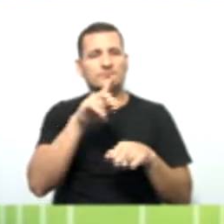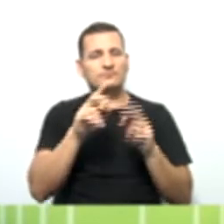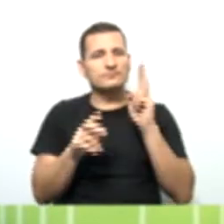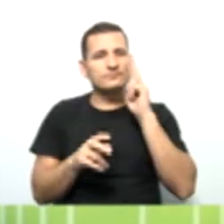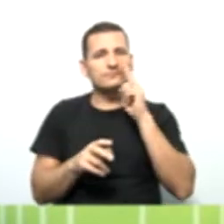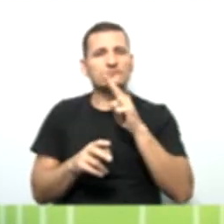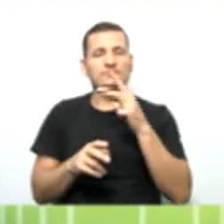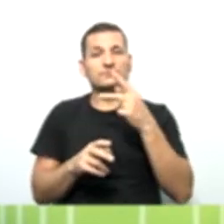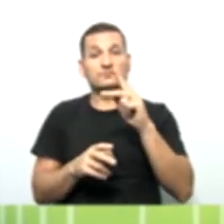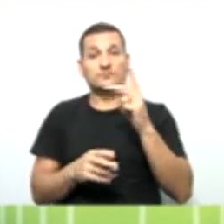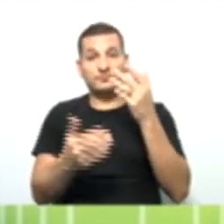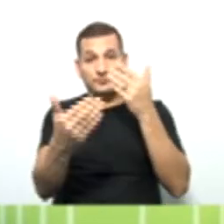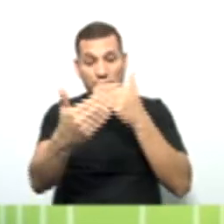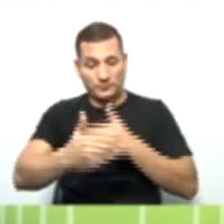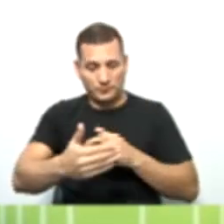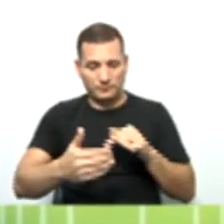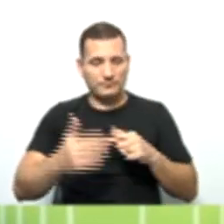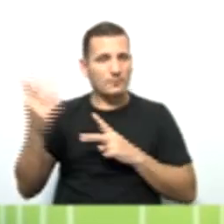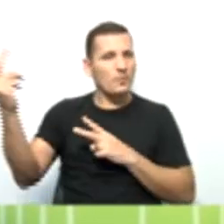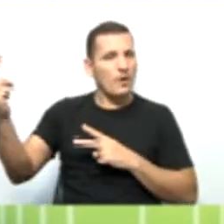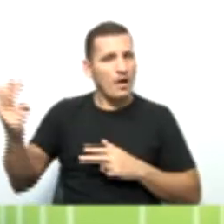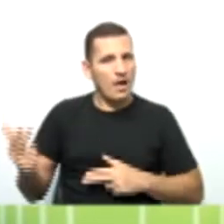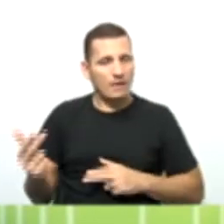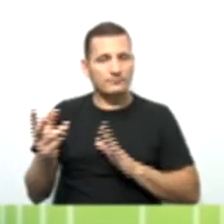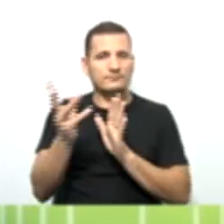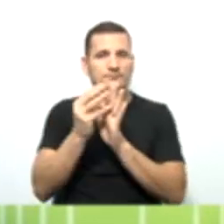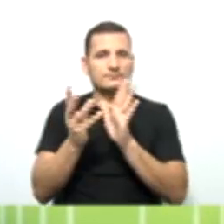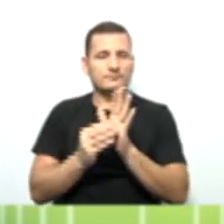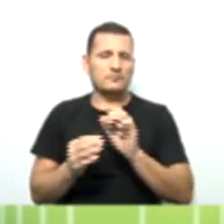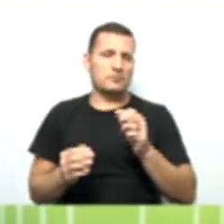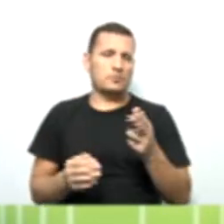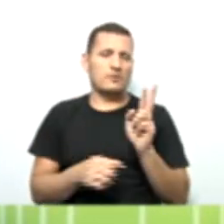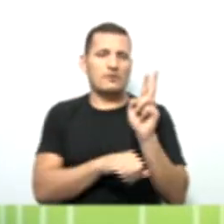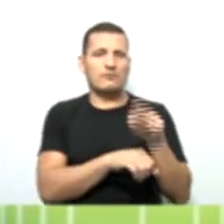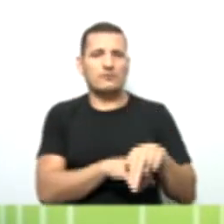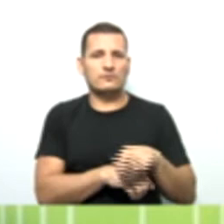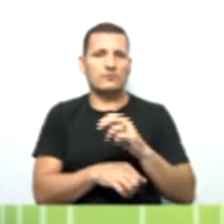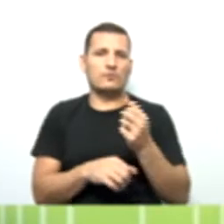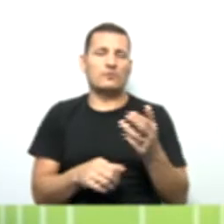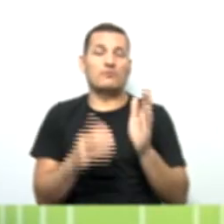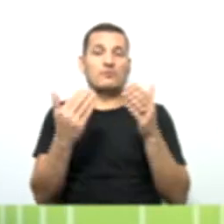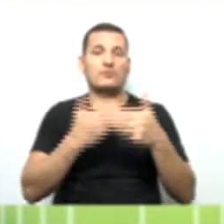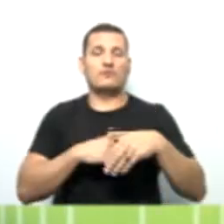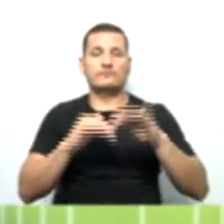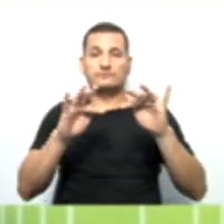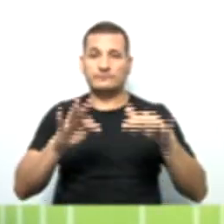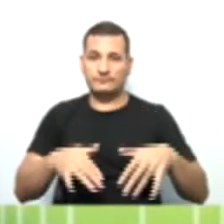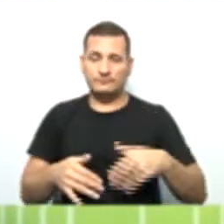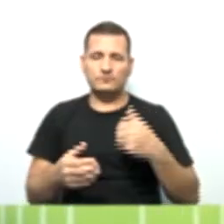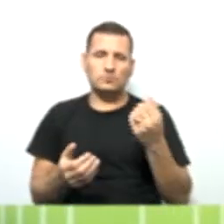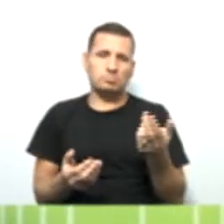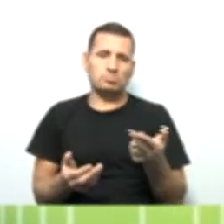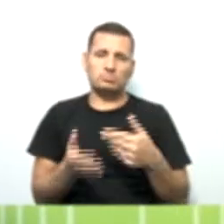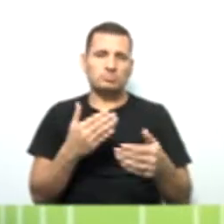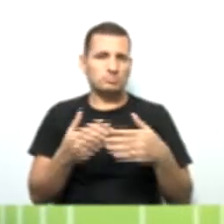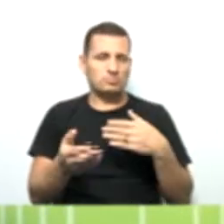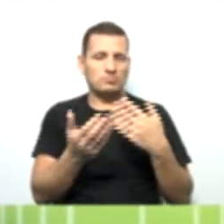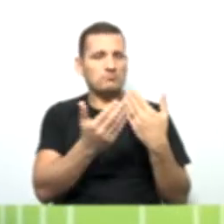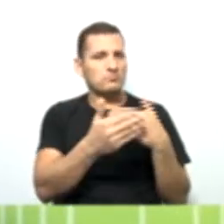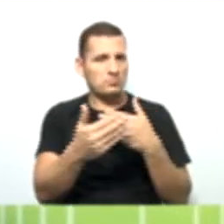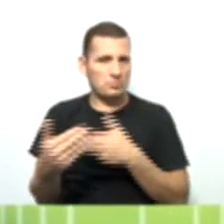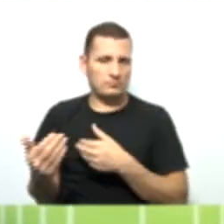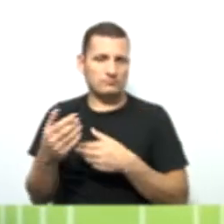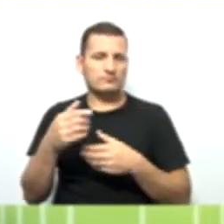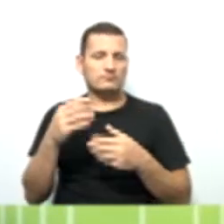na sua avaliação regular ou recuperação ou exame final. Em qualquer uma dessas avaliações,